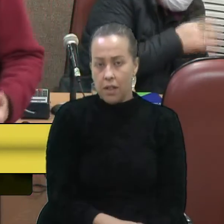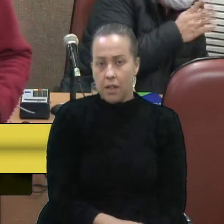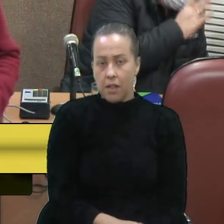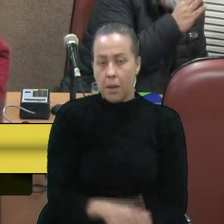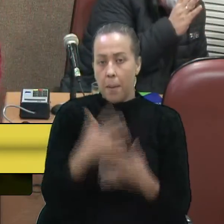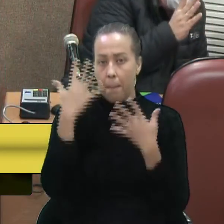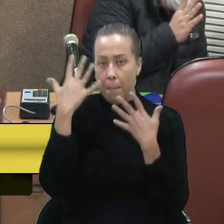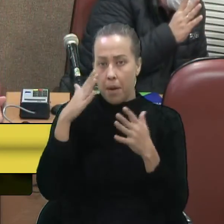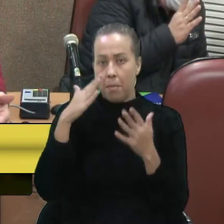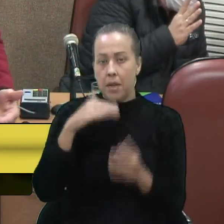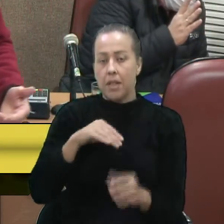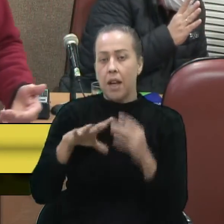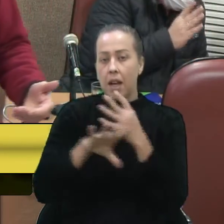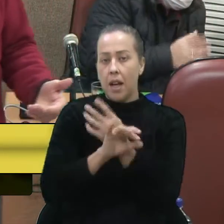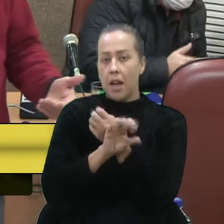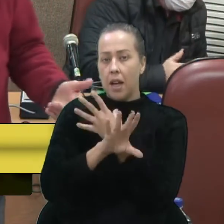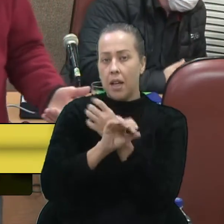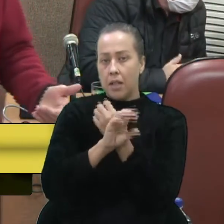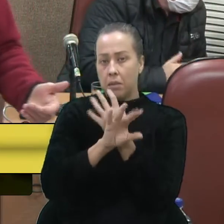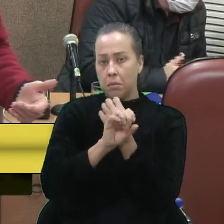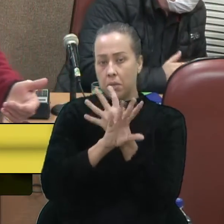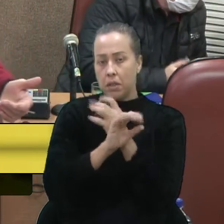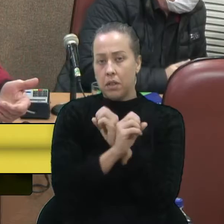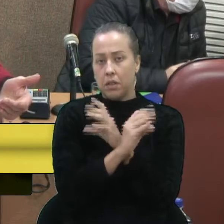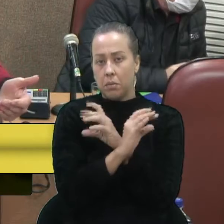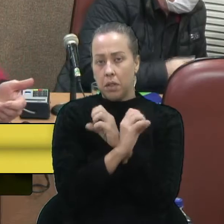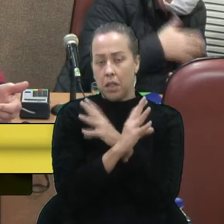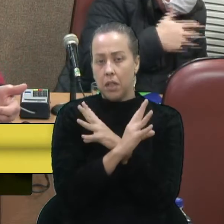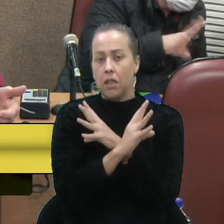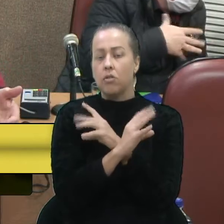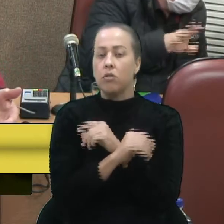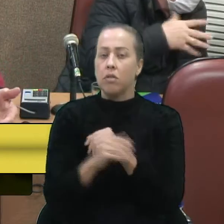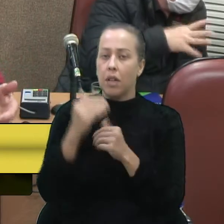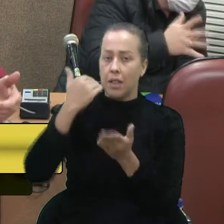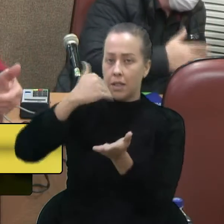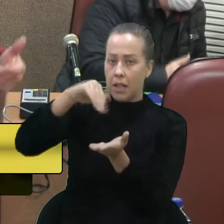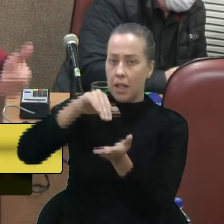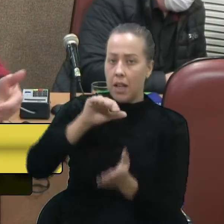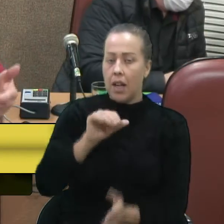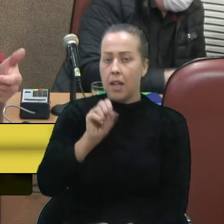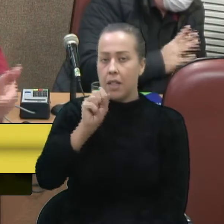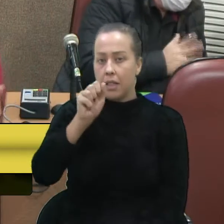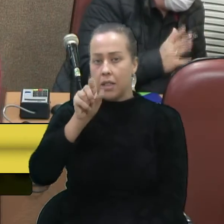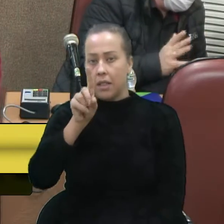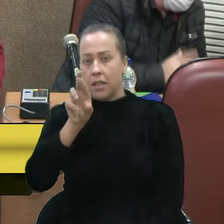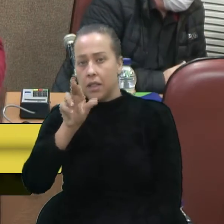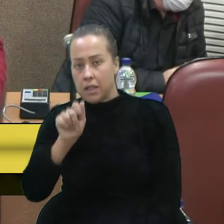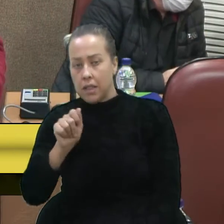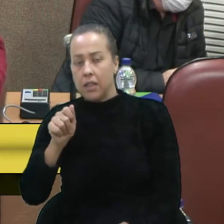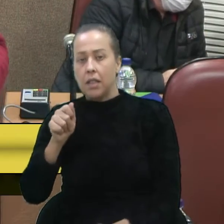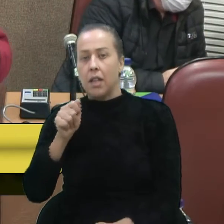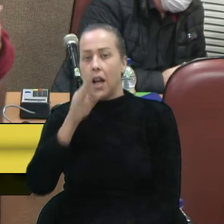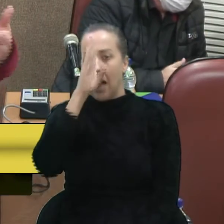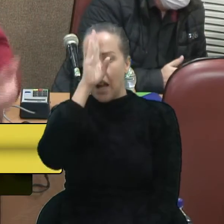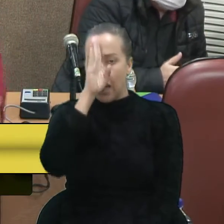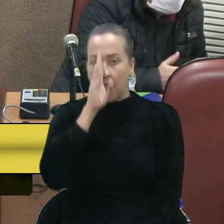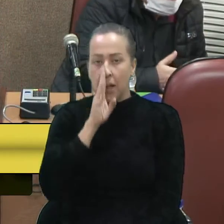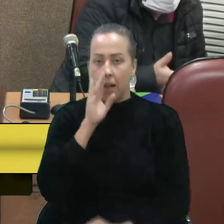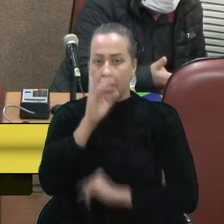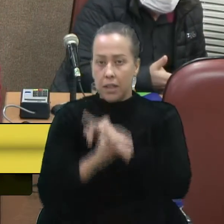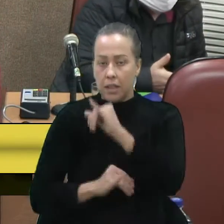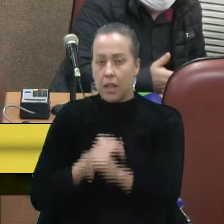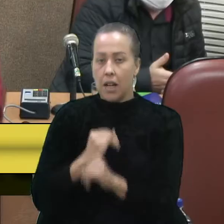parabéns à Secretaria da Educação. Acesso à internet gratuito é um passo